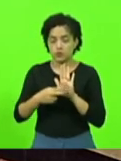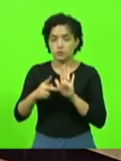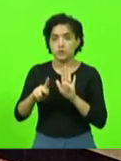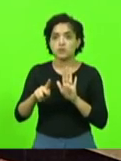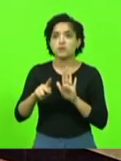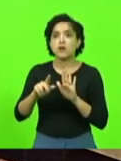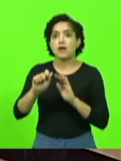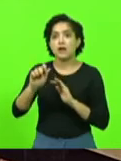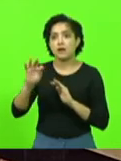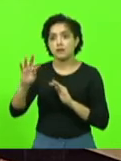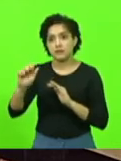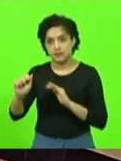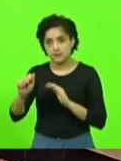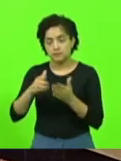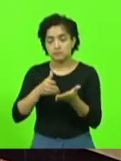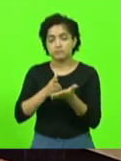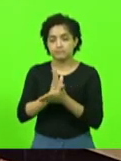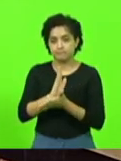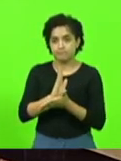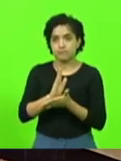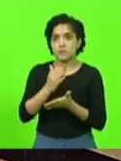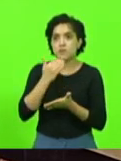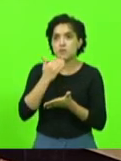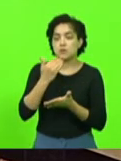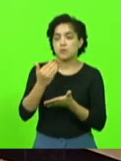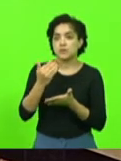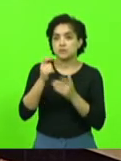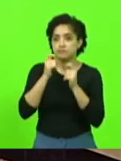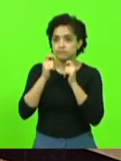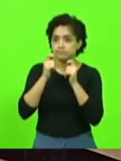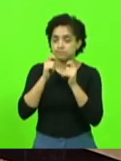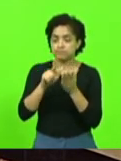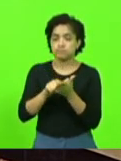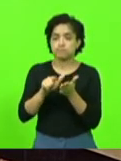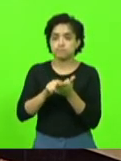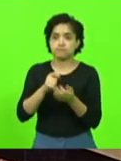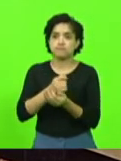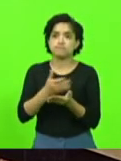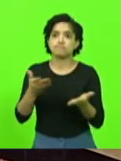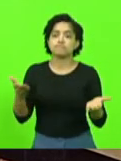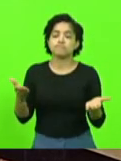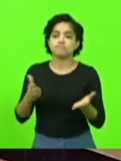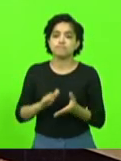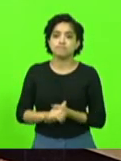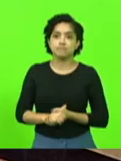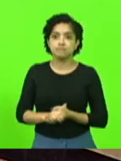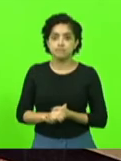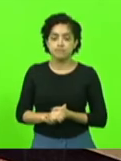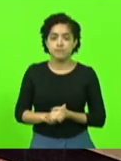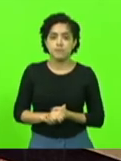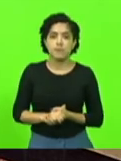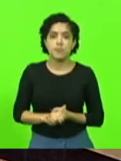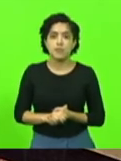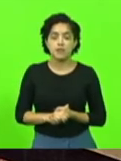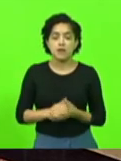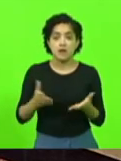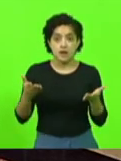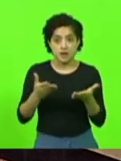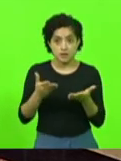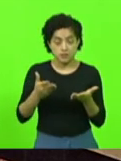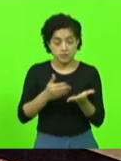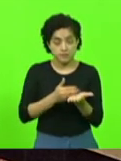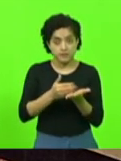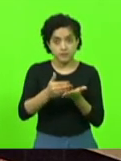a ata por aprovada. Eu solicito que a senhora proceda à distribuição de expediente e entraremos em